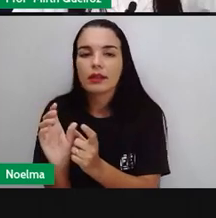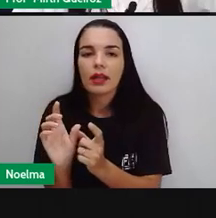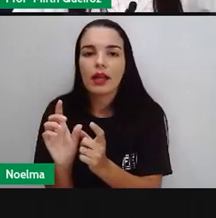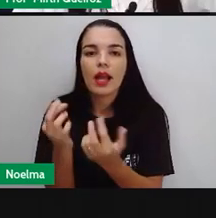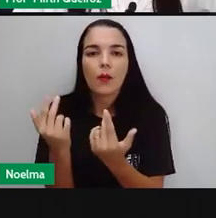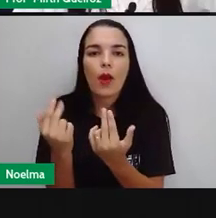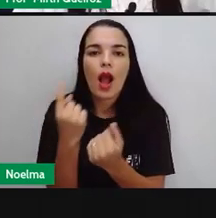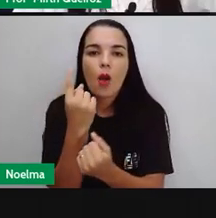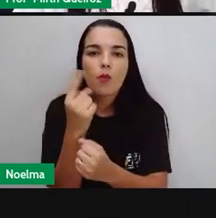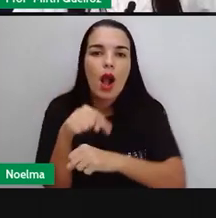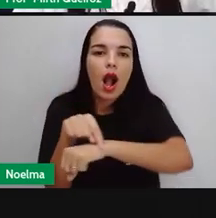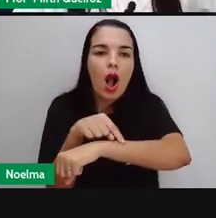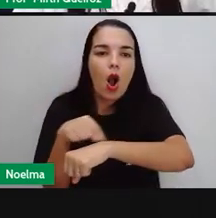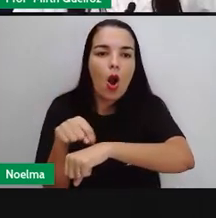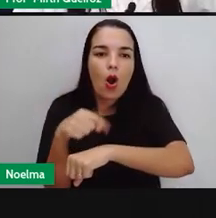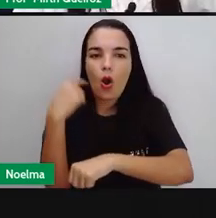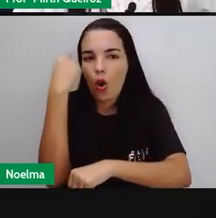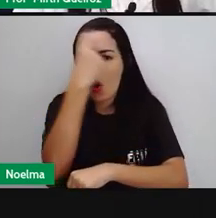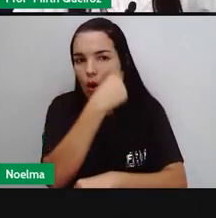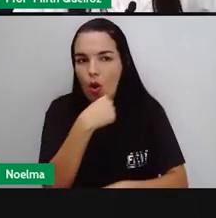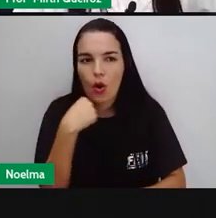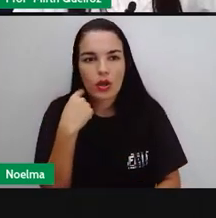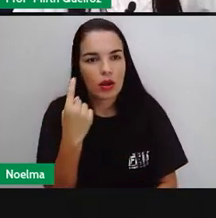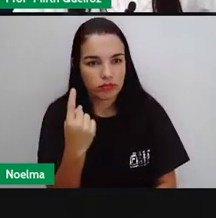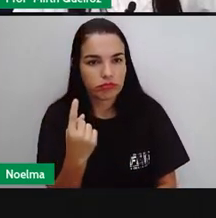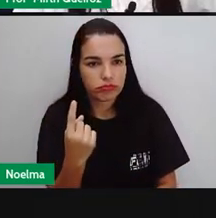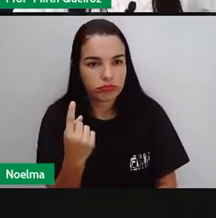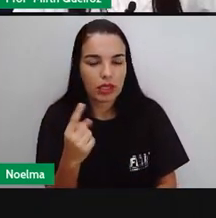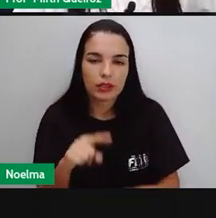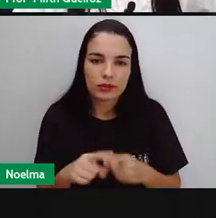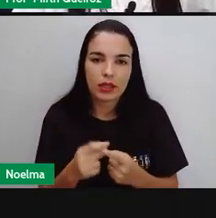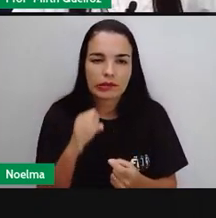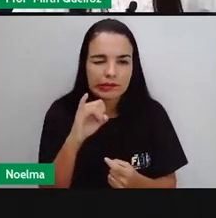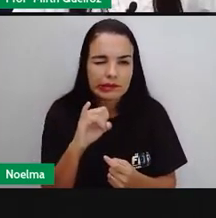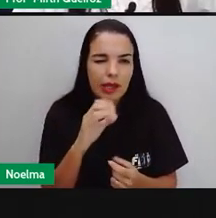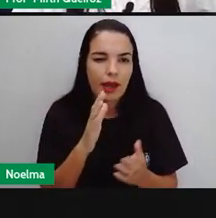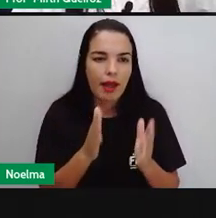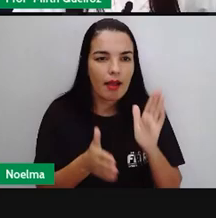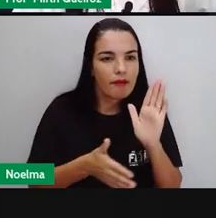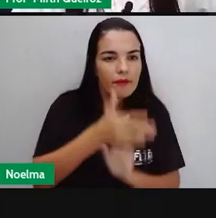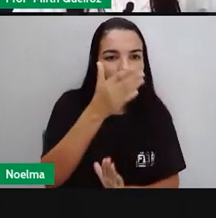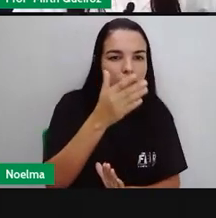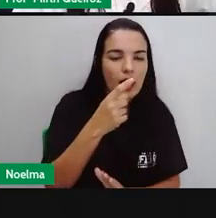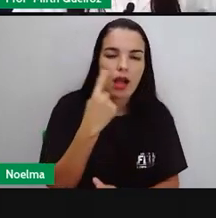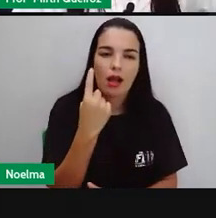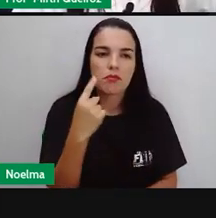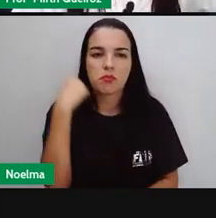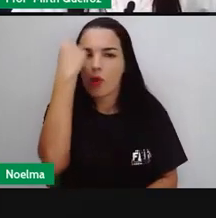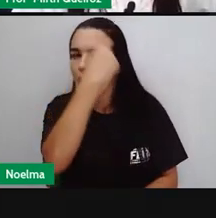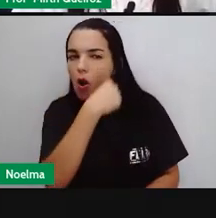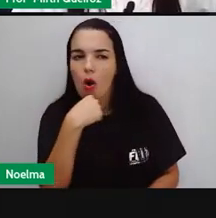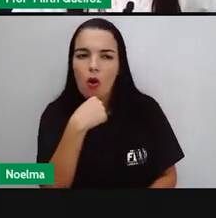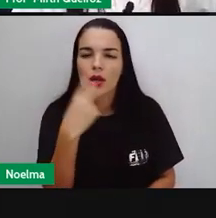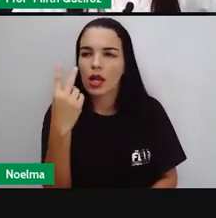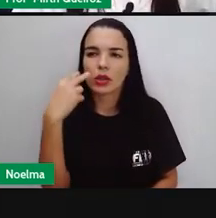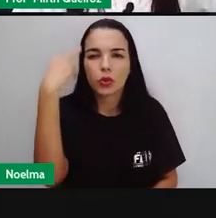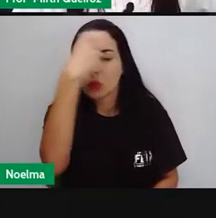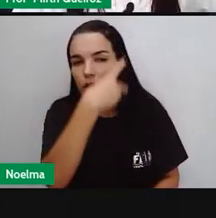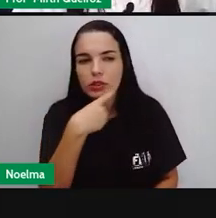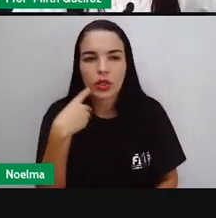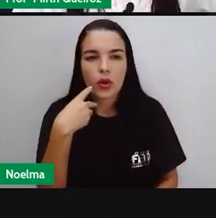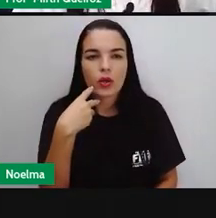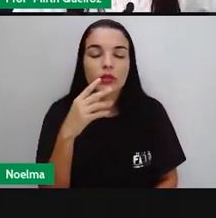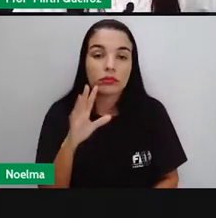E para se descobrir Quantos segundos há Em toda a viagem Quando a gente vai pra escola Com o motorista gasto lá Basta ir